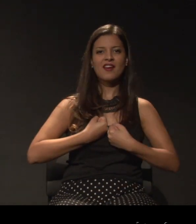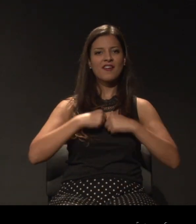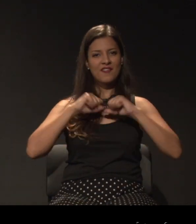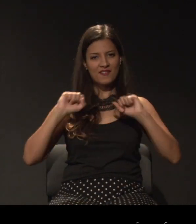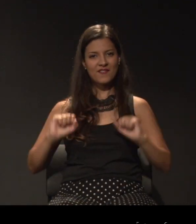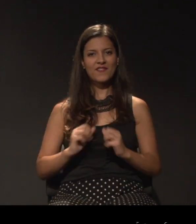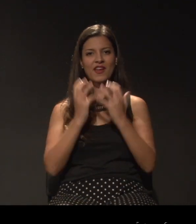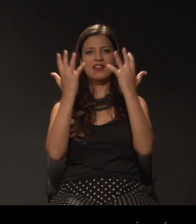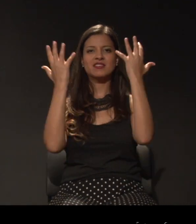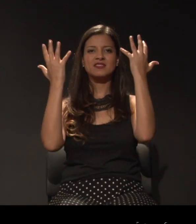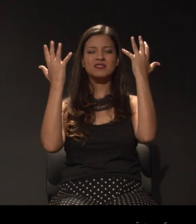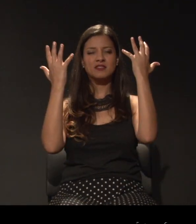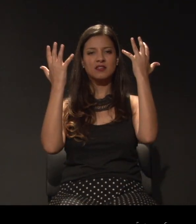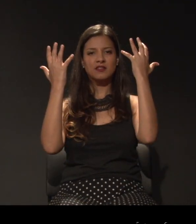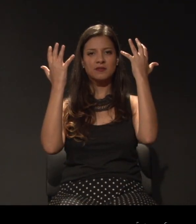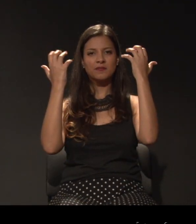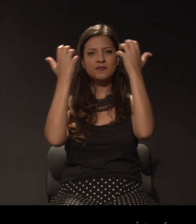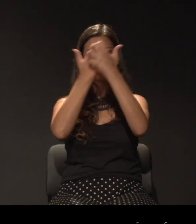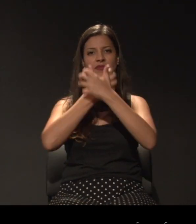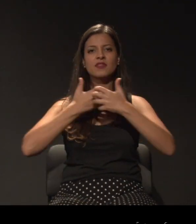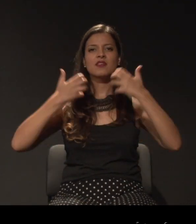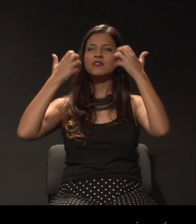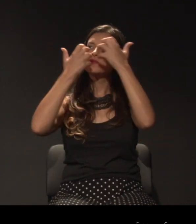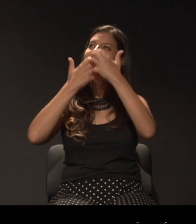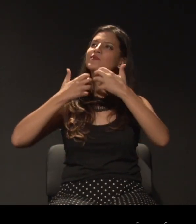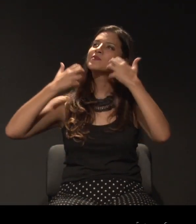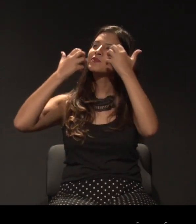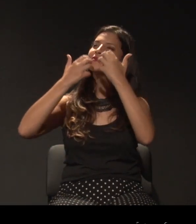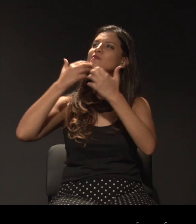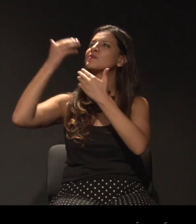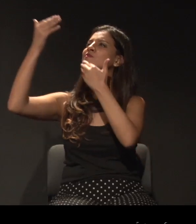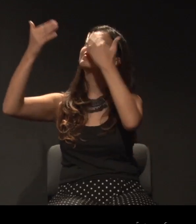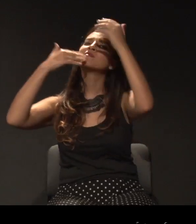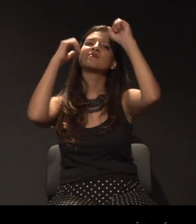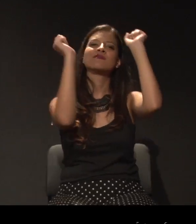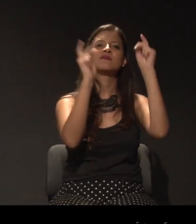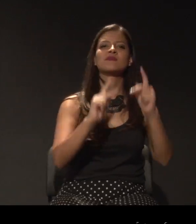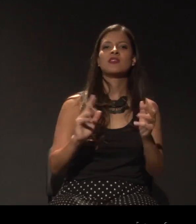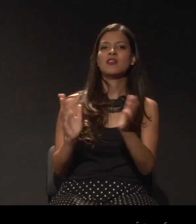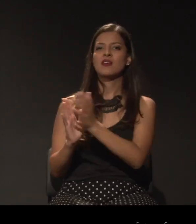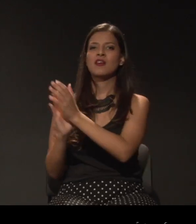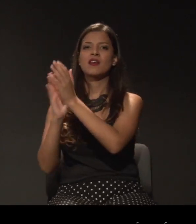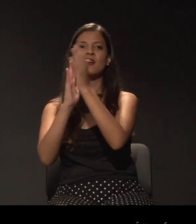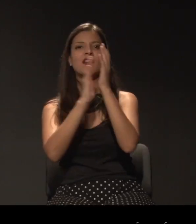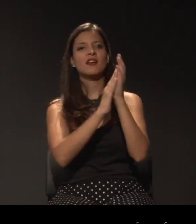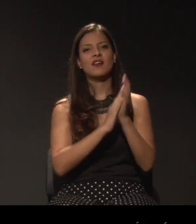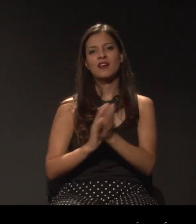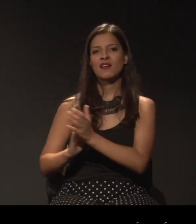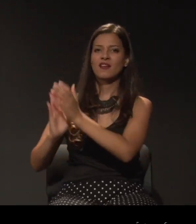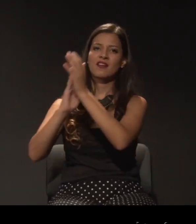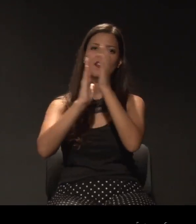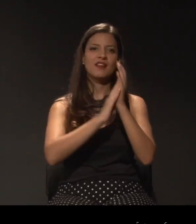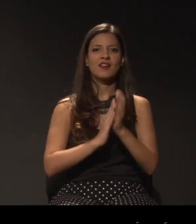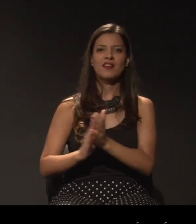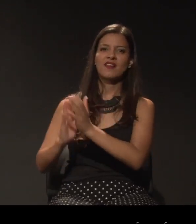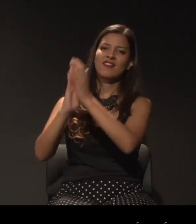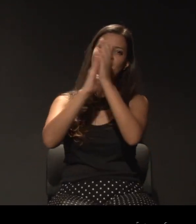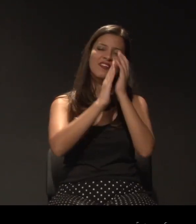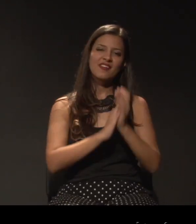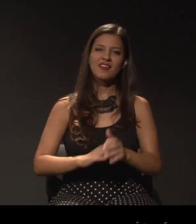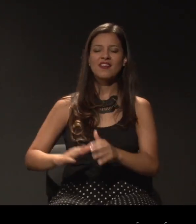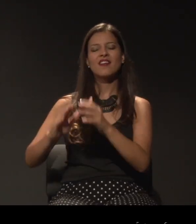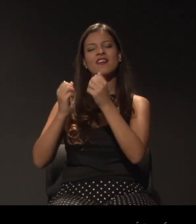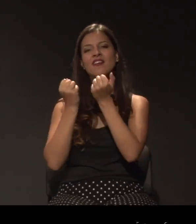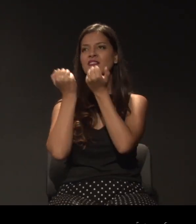Se cantava, evocando paz. Era festa. Bate palma para a energia fluir. E a Aruanda iluminava. A